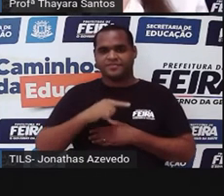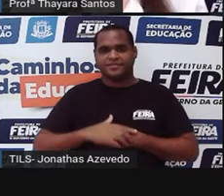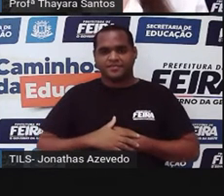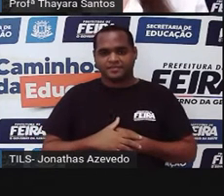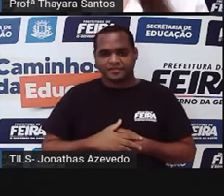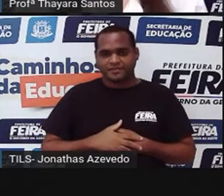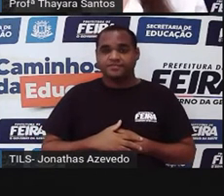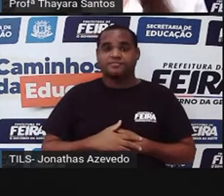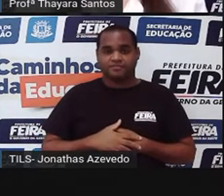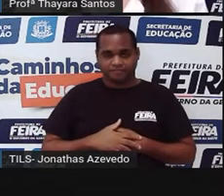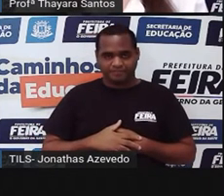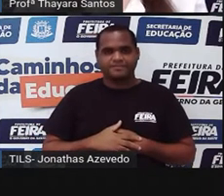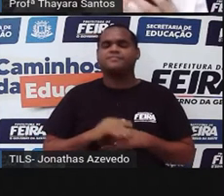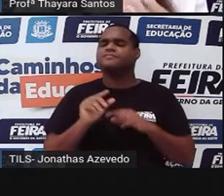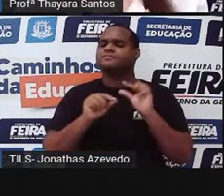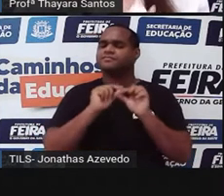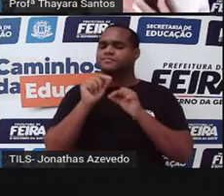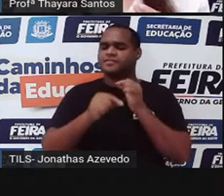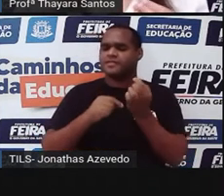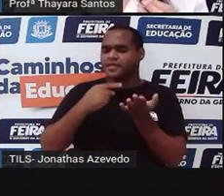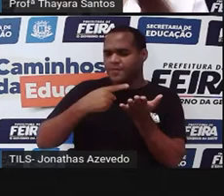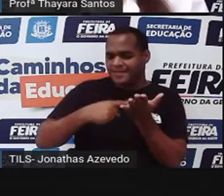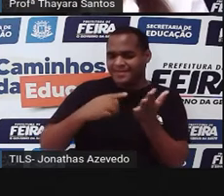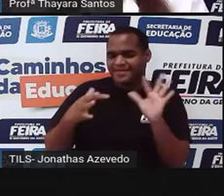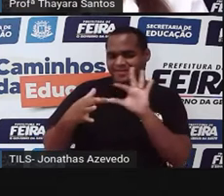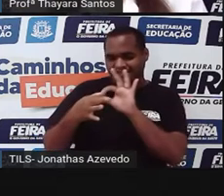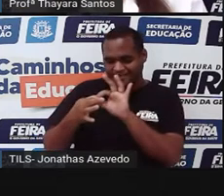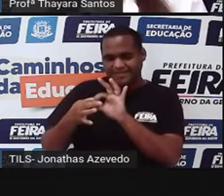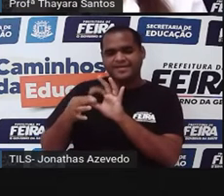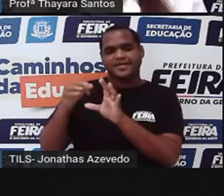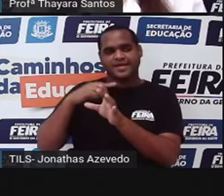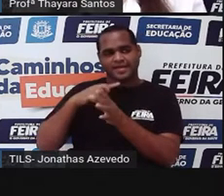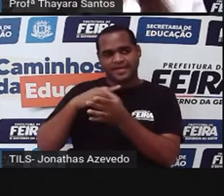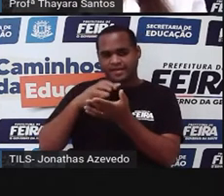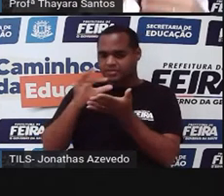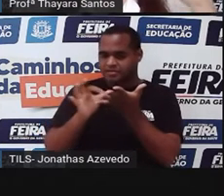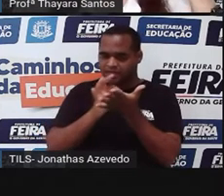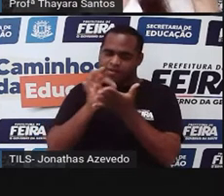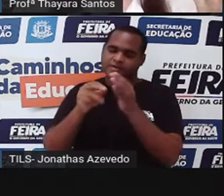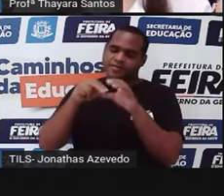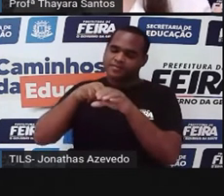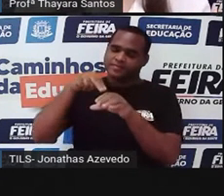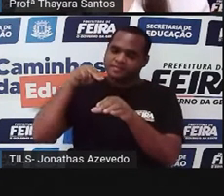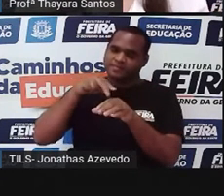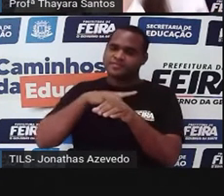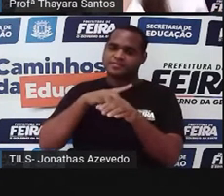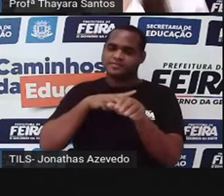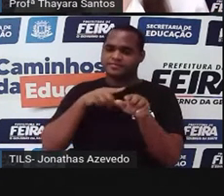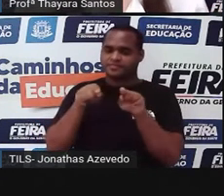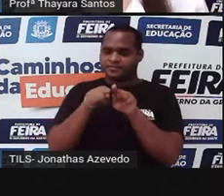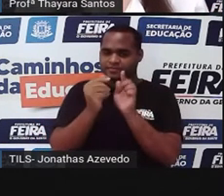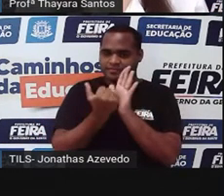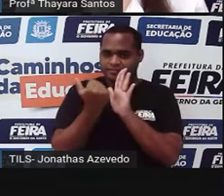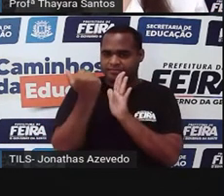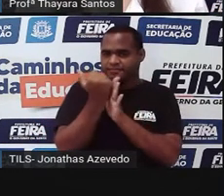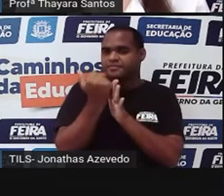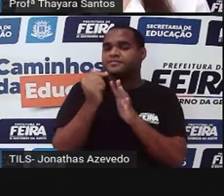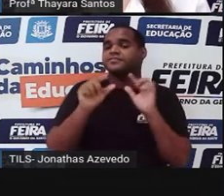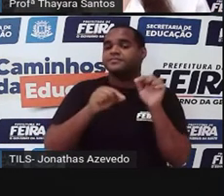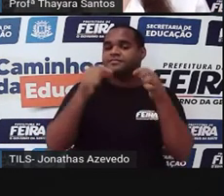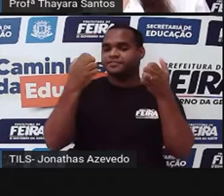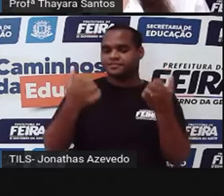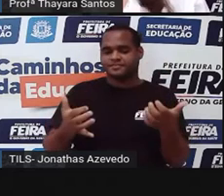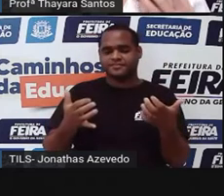E durante essa combinação aí desse material genético que veio do espermatozoide mais o material genético que veio do ovócito,